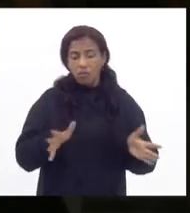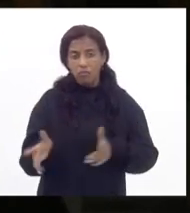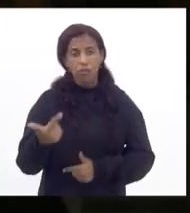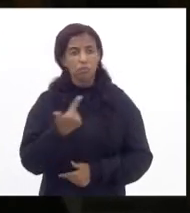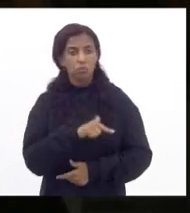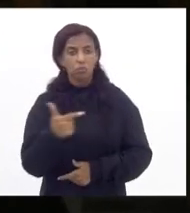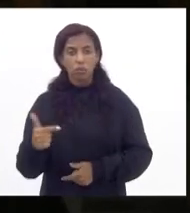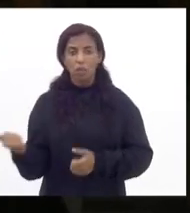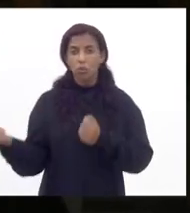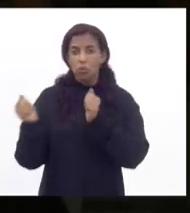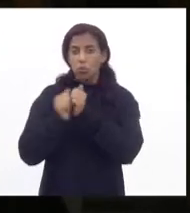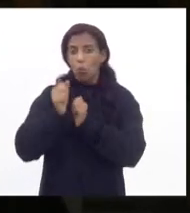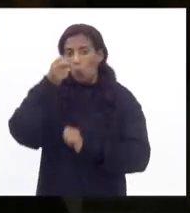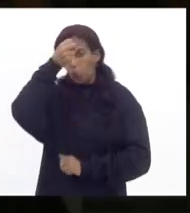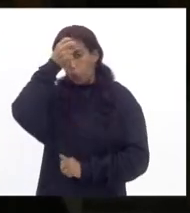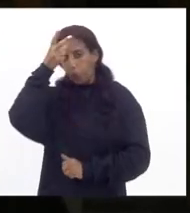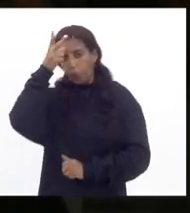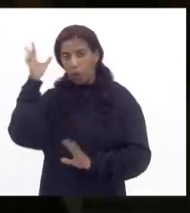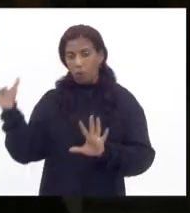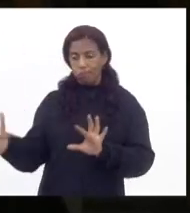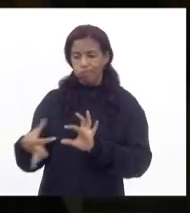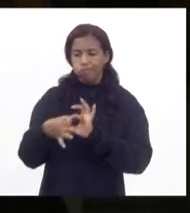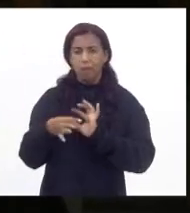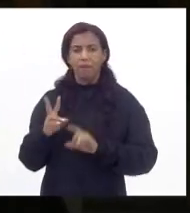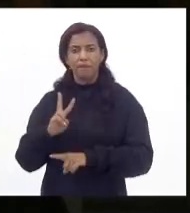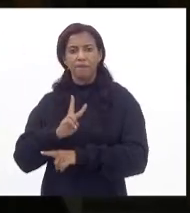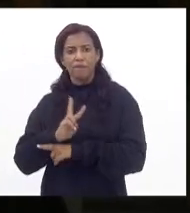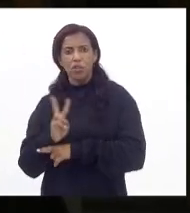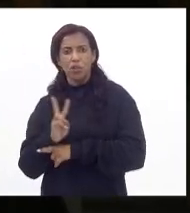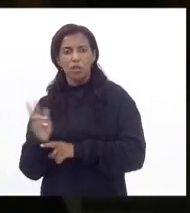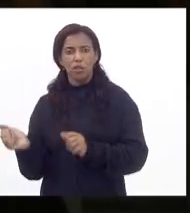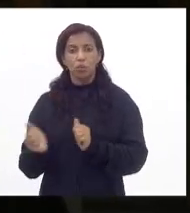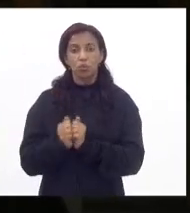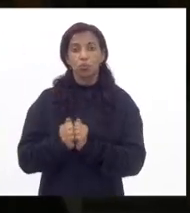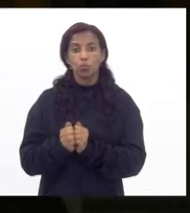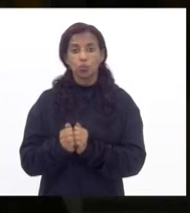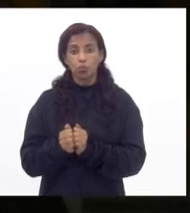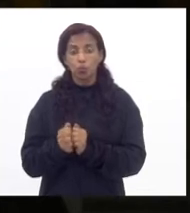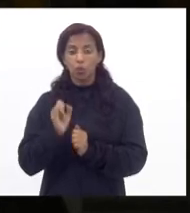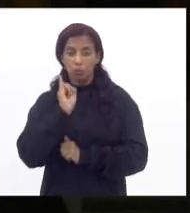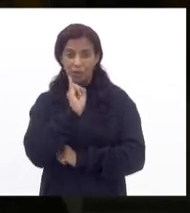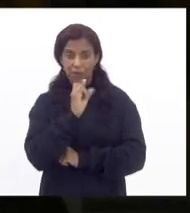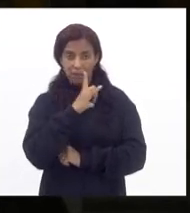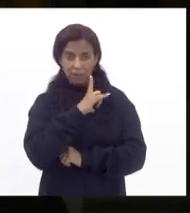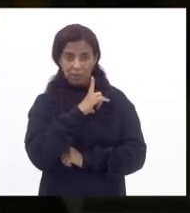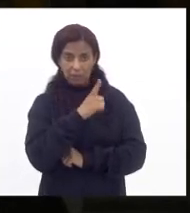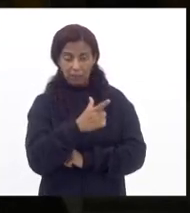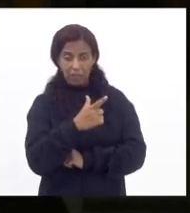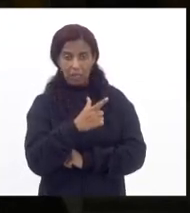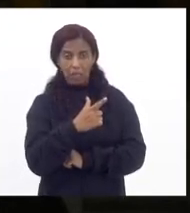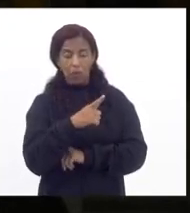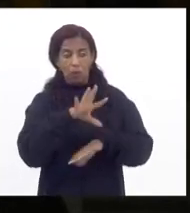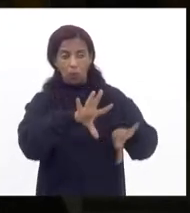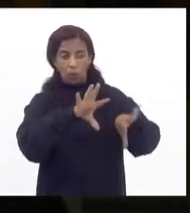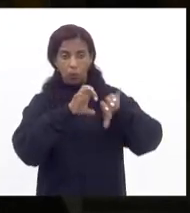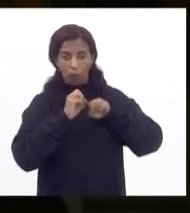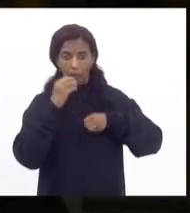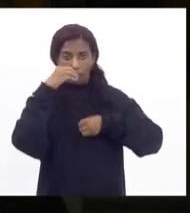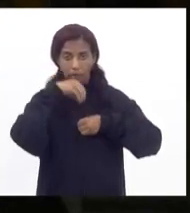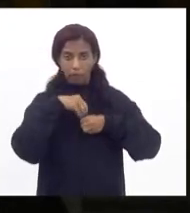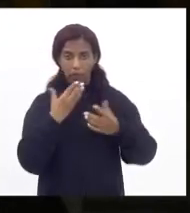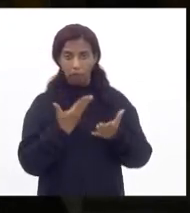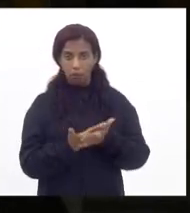com os municípios para fazer uma vigilância cruzada então se há contágio numa unidade escolar